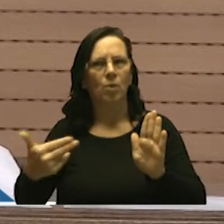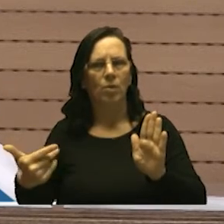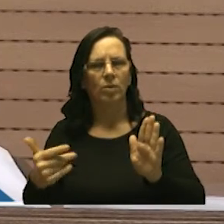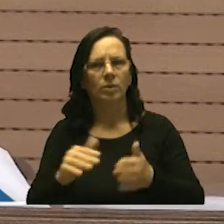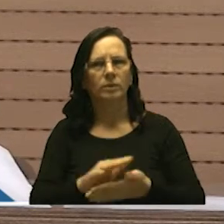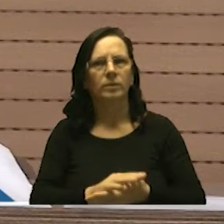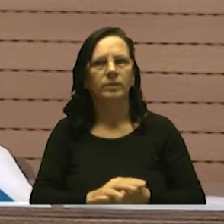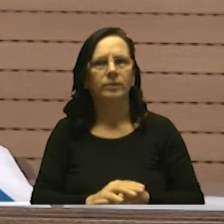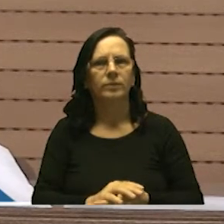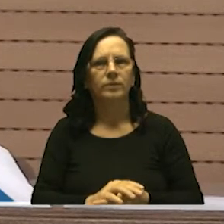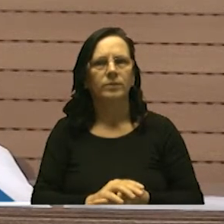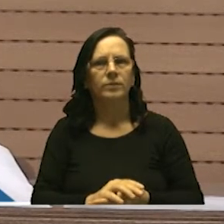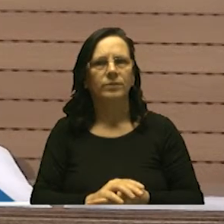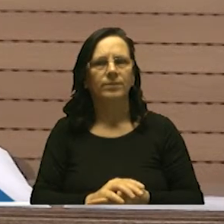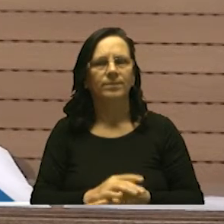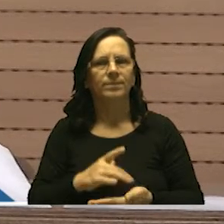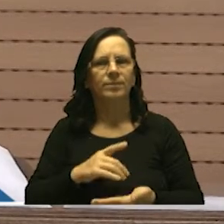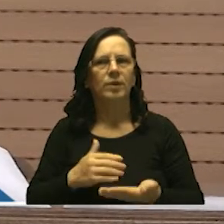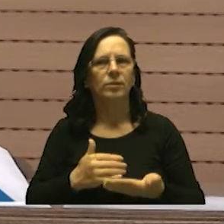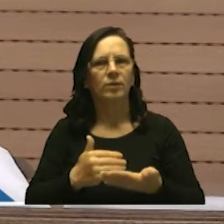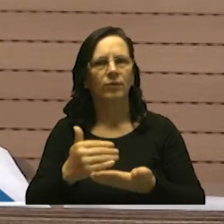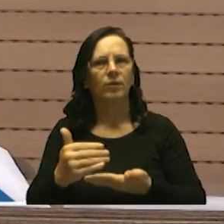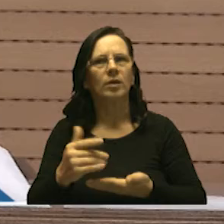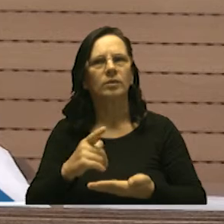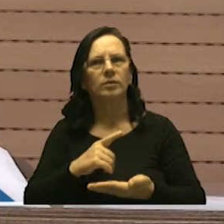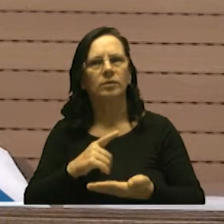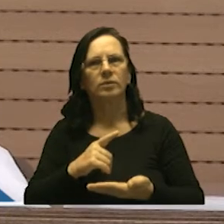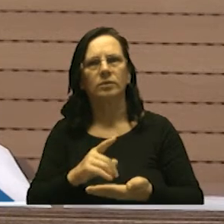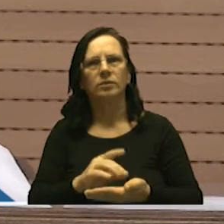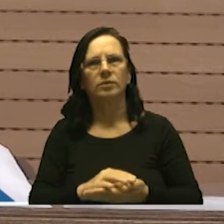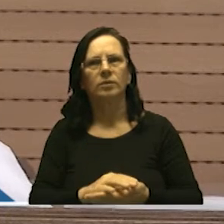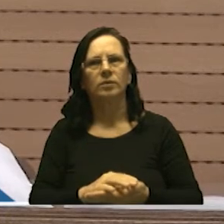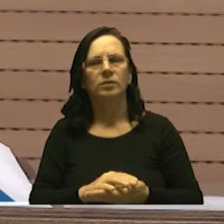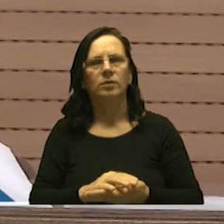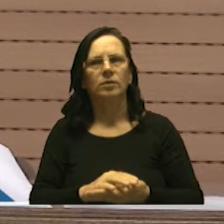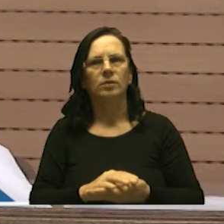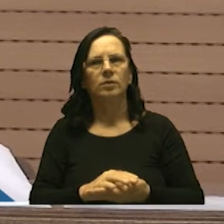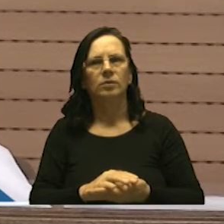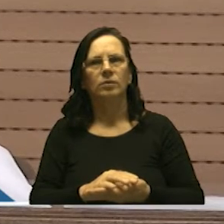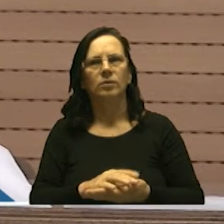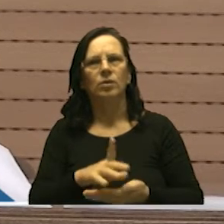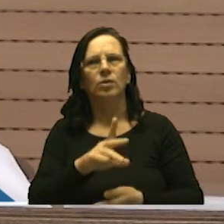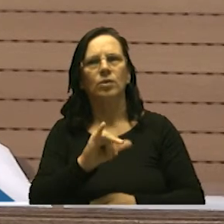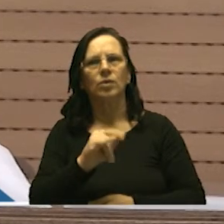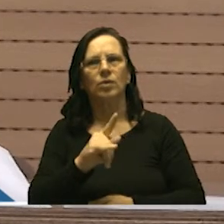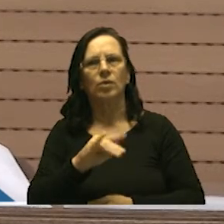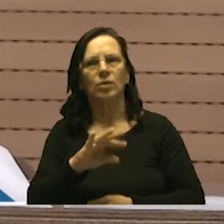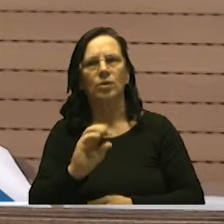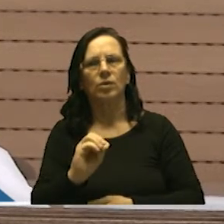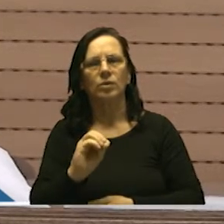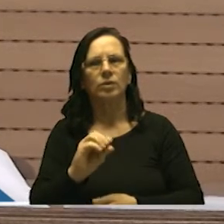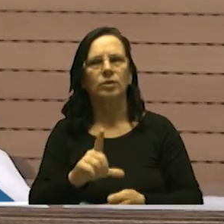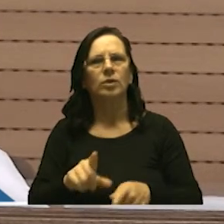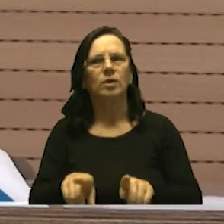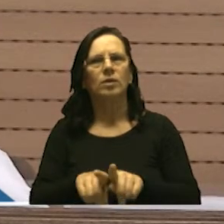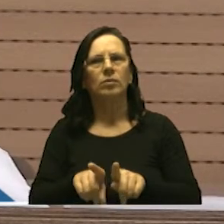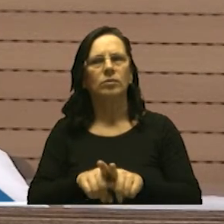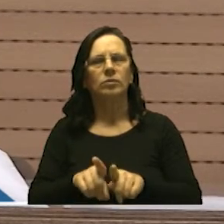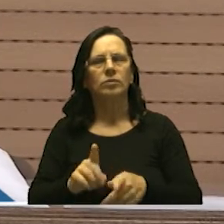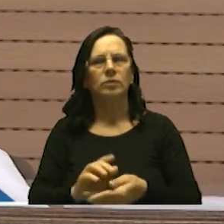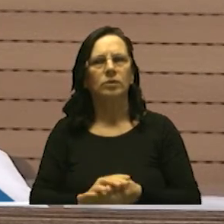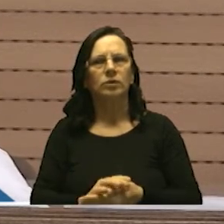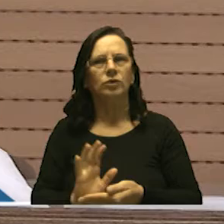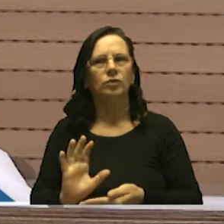portanto é a fase que deflagra o processo legislativo e o seu exercício